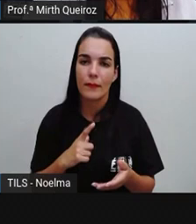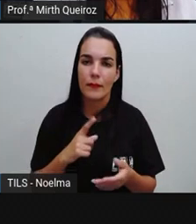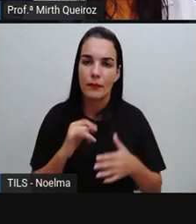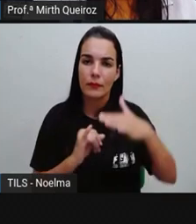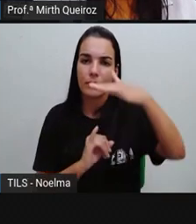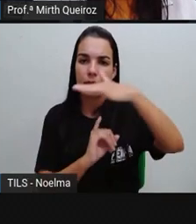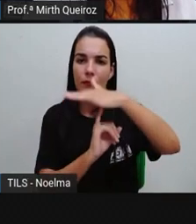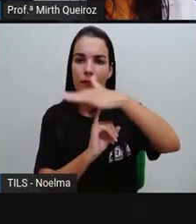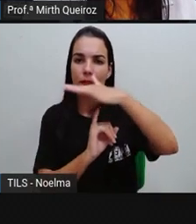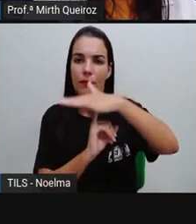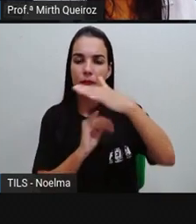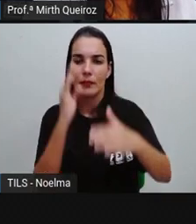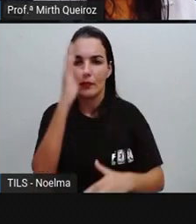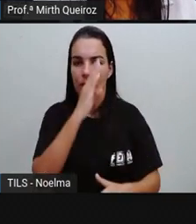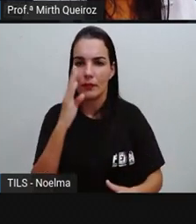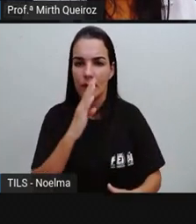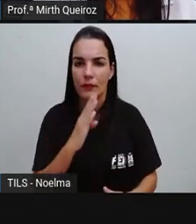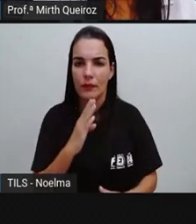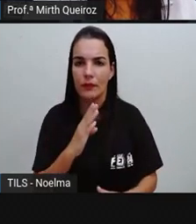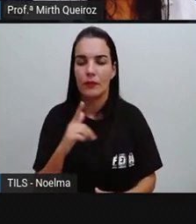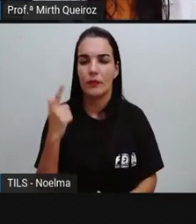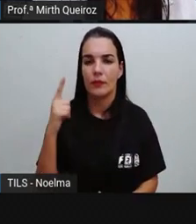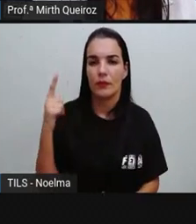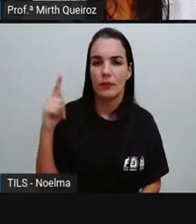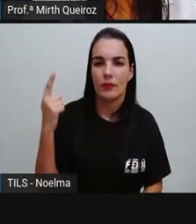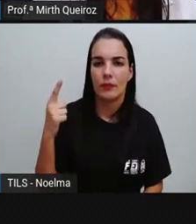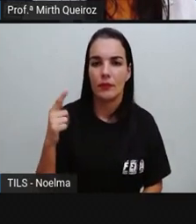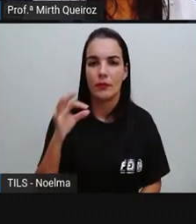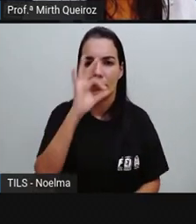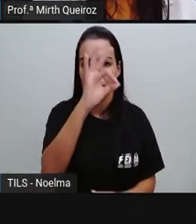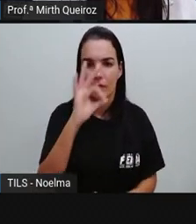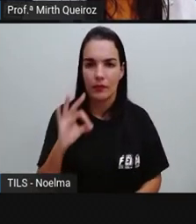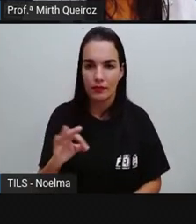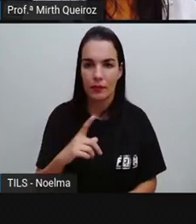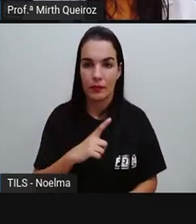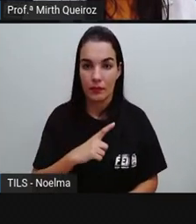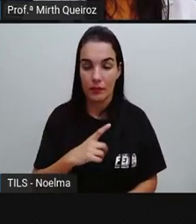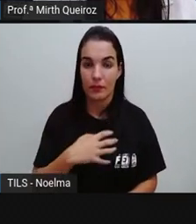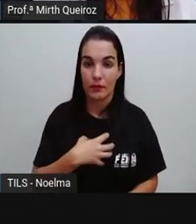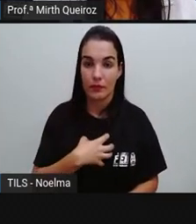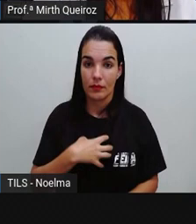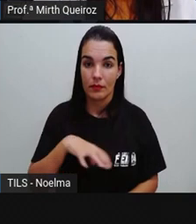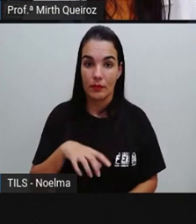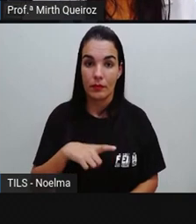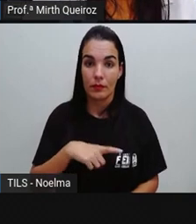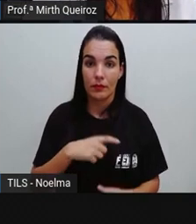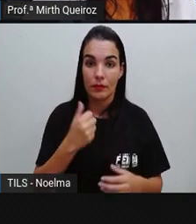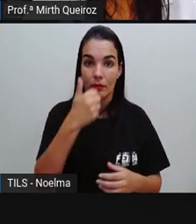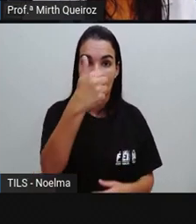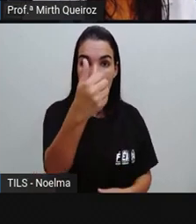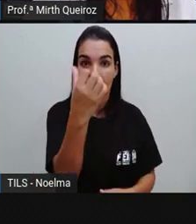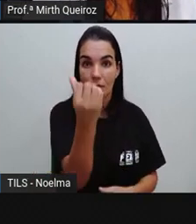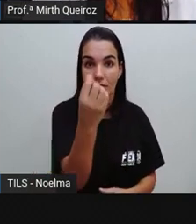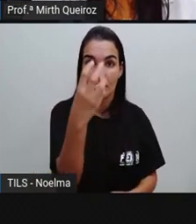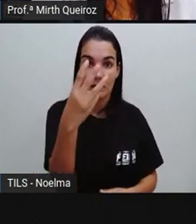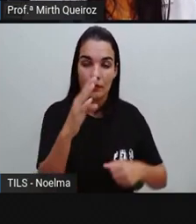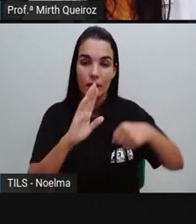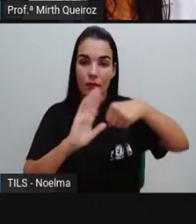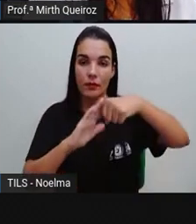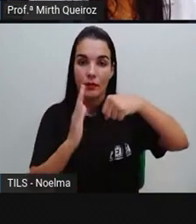Instituto Brasileiro de Geografia e Estatística do IBGE, Salvador possui 163 bairros. Desses três